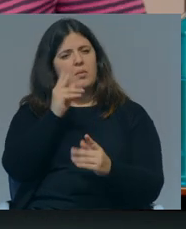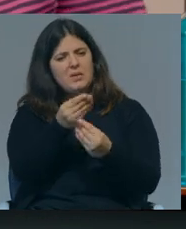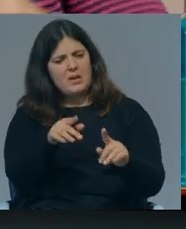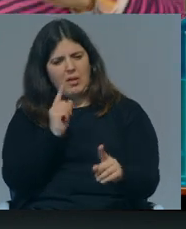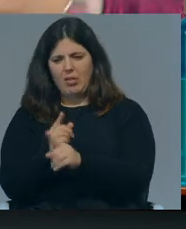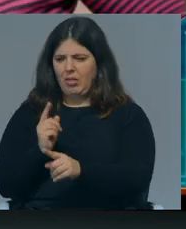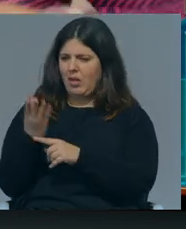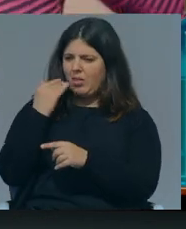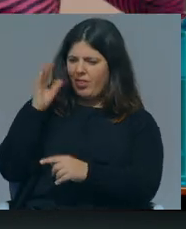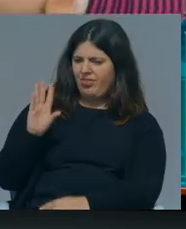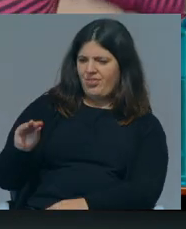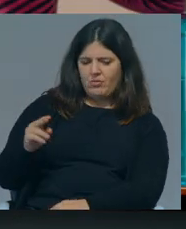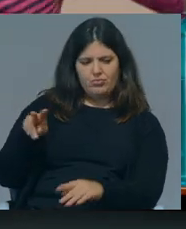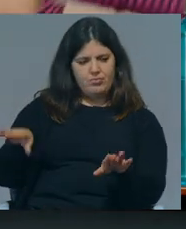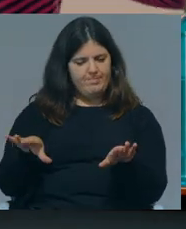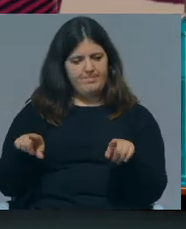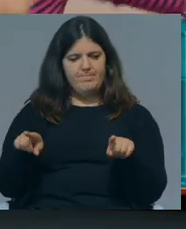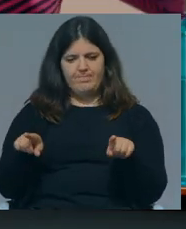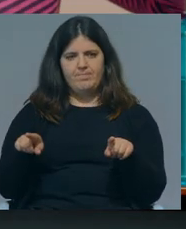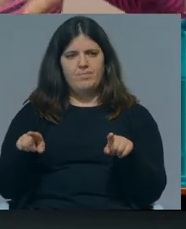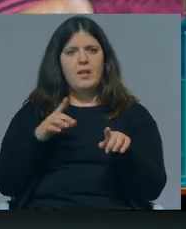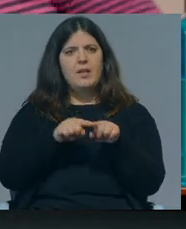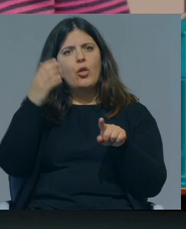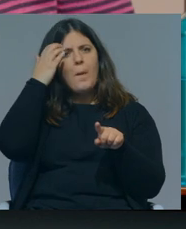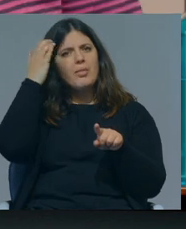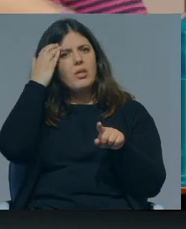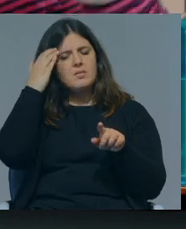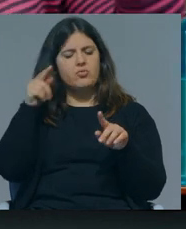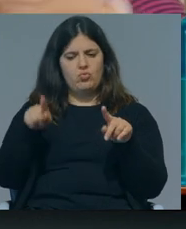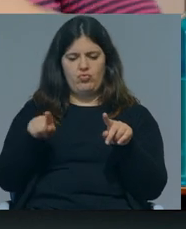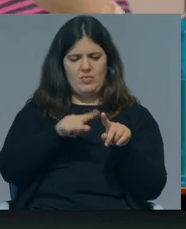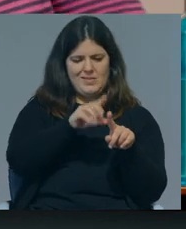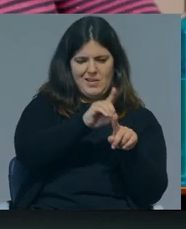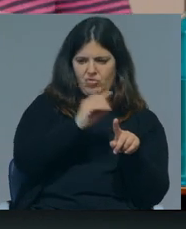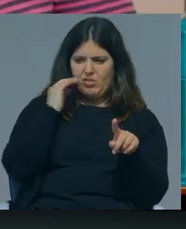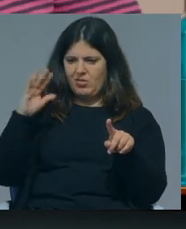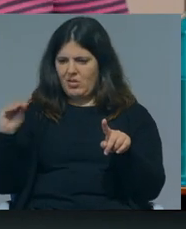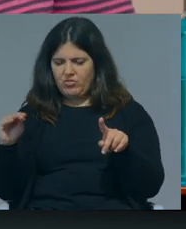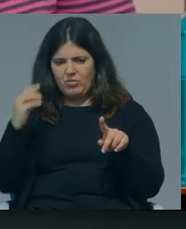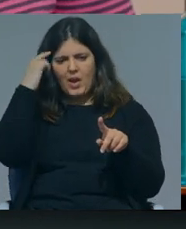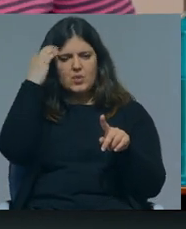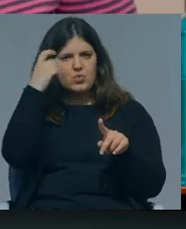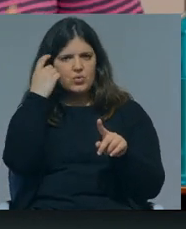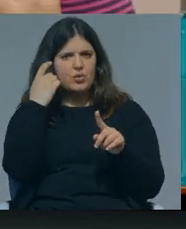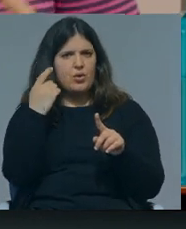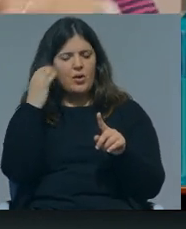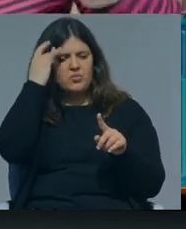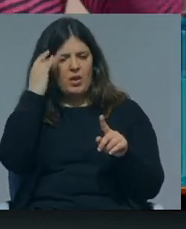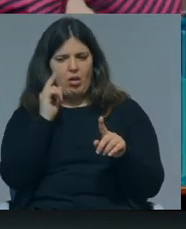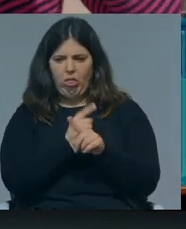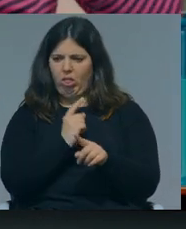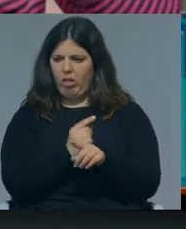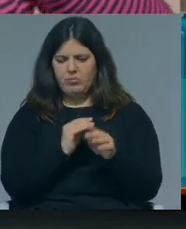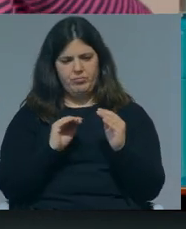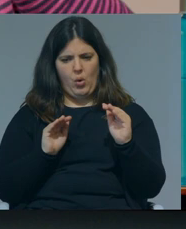crianças aos 10 anos, a posição em que eles estavam em termos de competências de raciocínio abstrato, etc., mantêm-se, quer dizer,